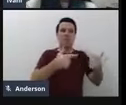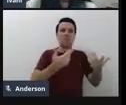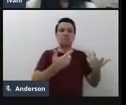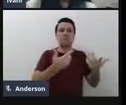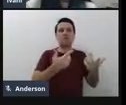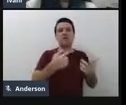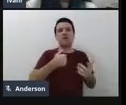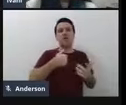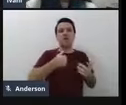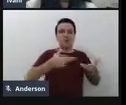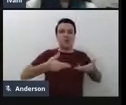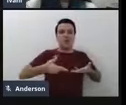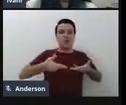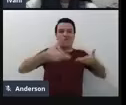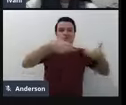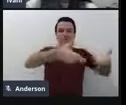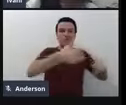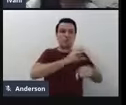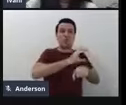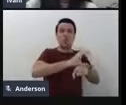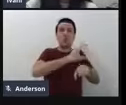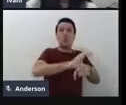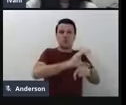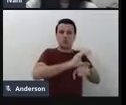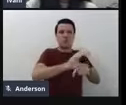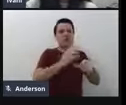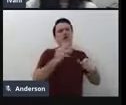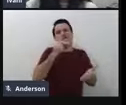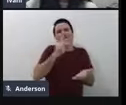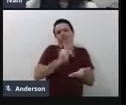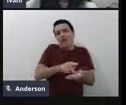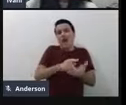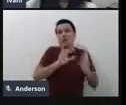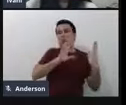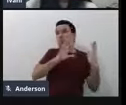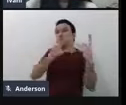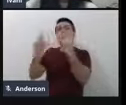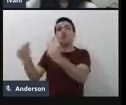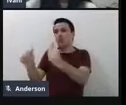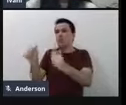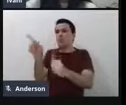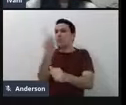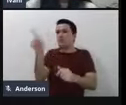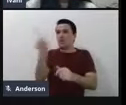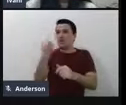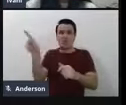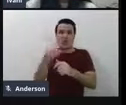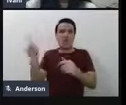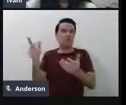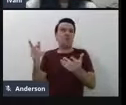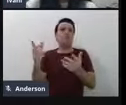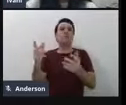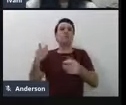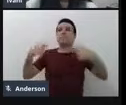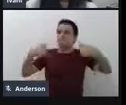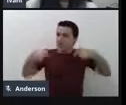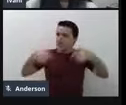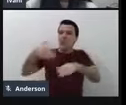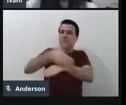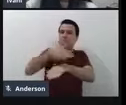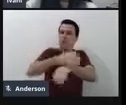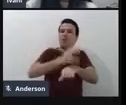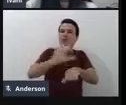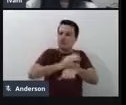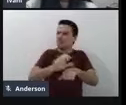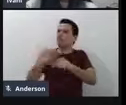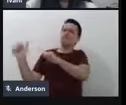fui convidada para fazer um curso, né, todos os professores daquela rede que eu trabalhava e esperamos fazer um curso. E eis que eu me